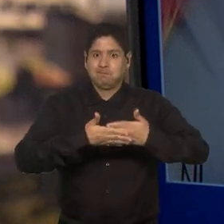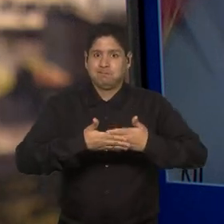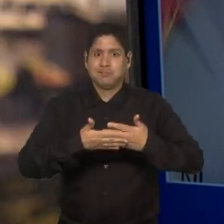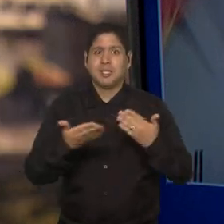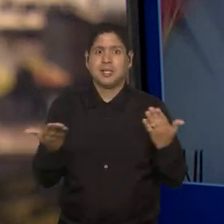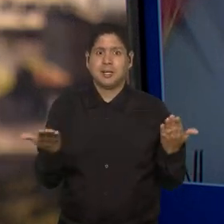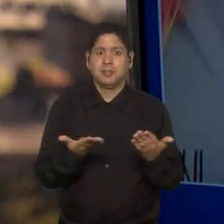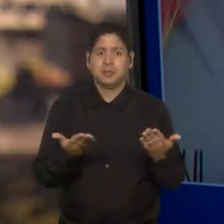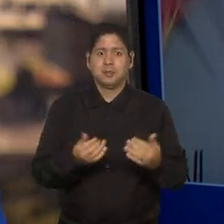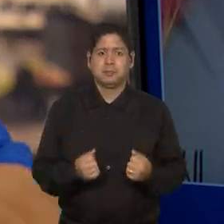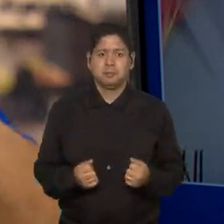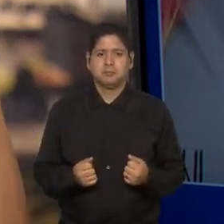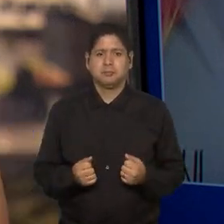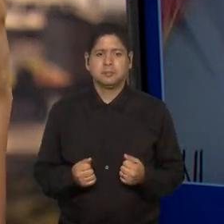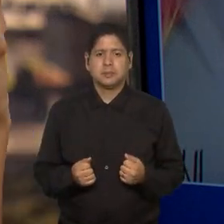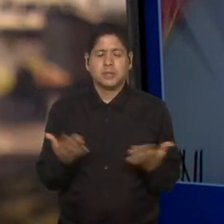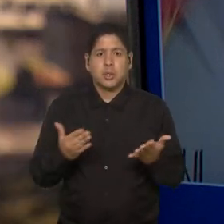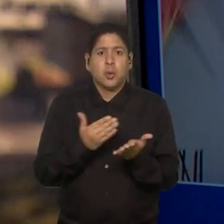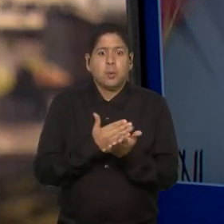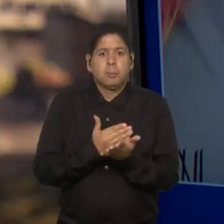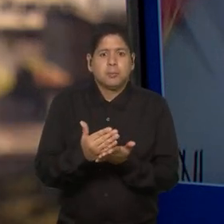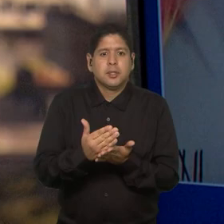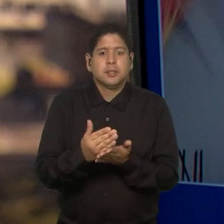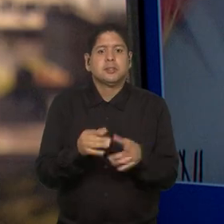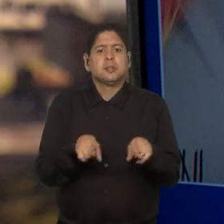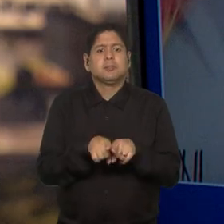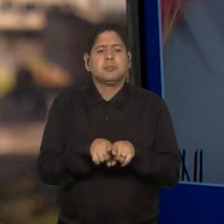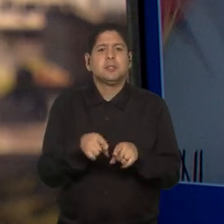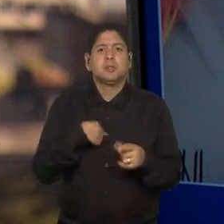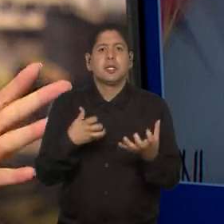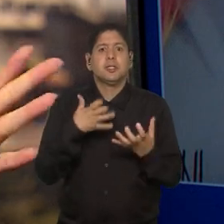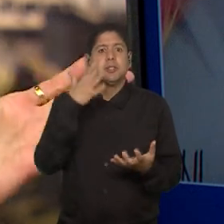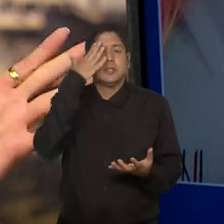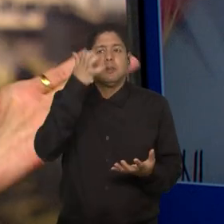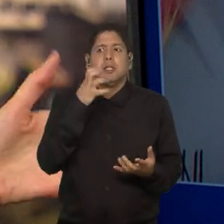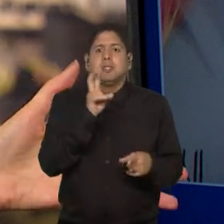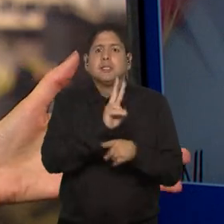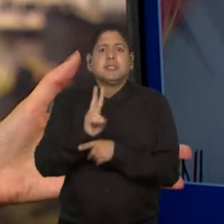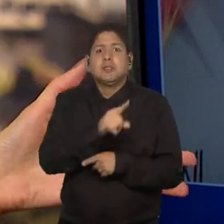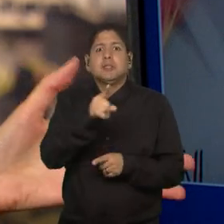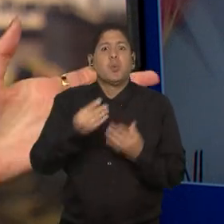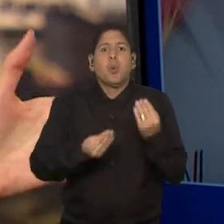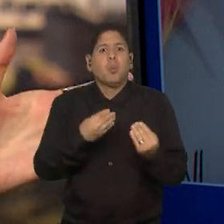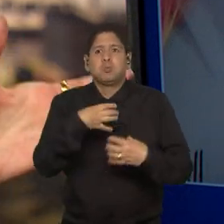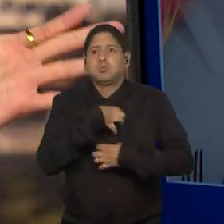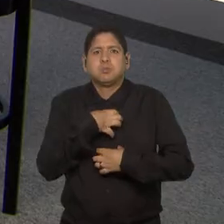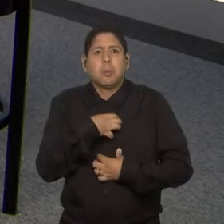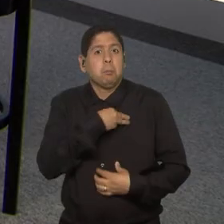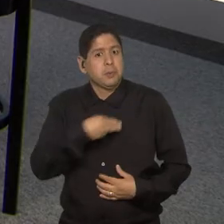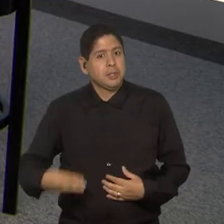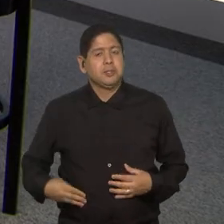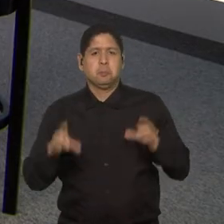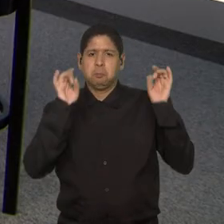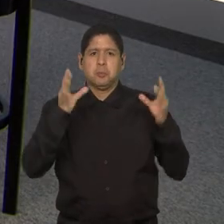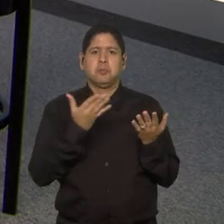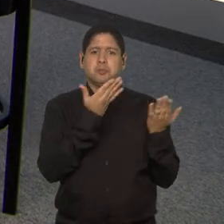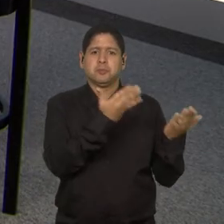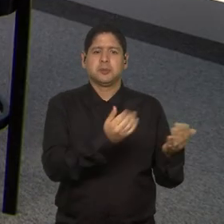começar e tudo mais. E eu queria saber da expectativa de vocês, ministra, especialmente,